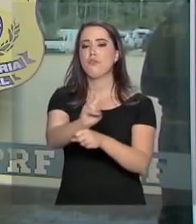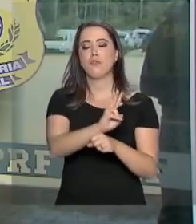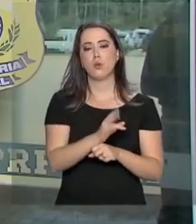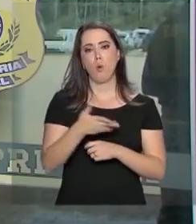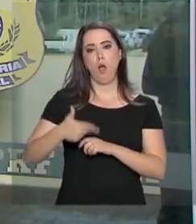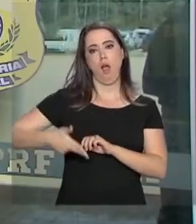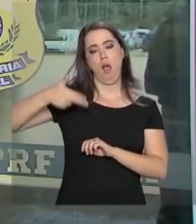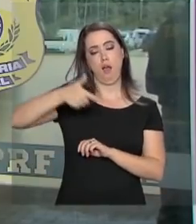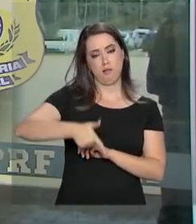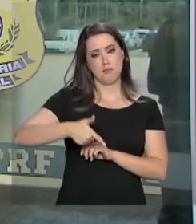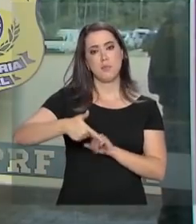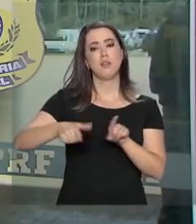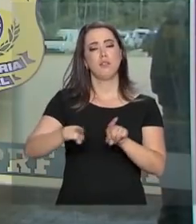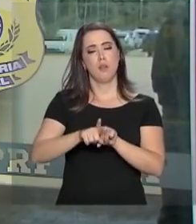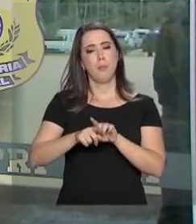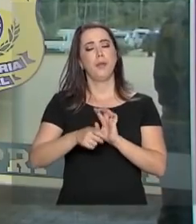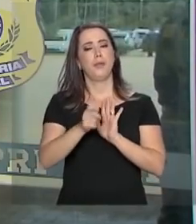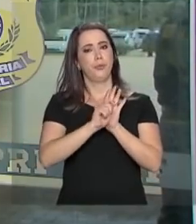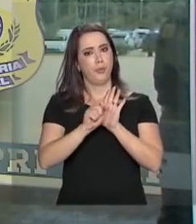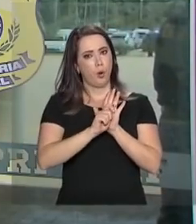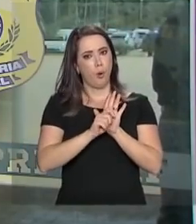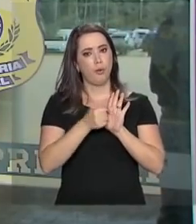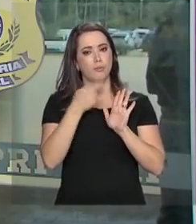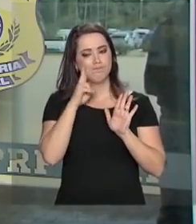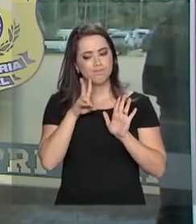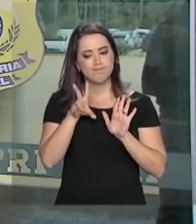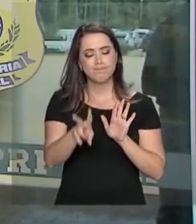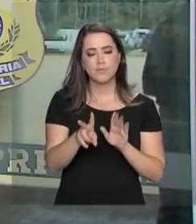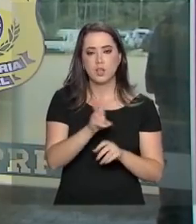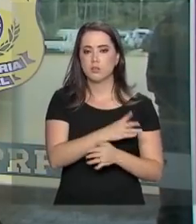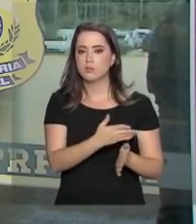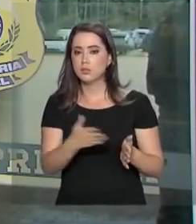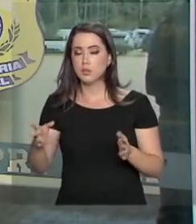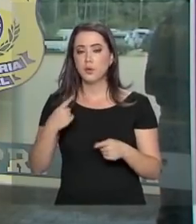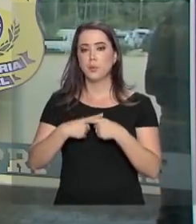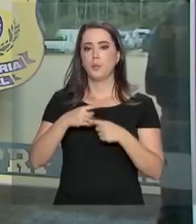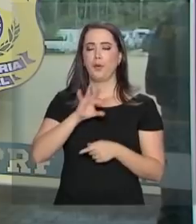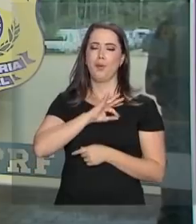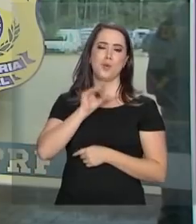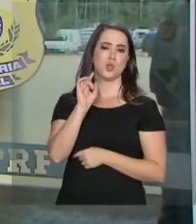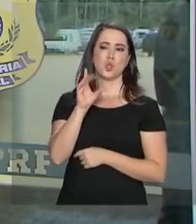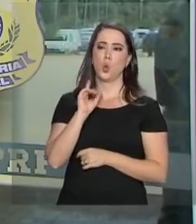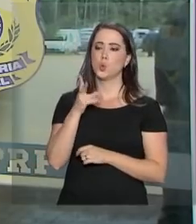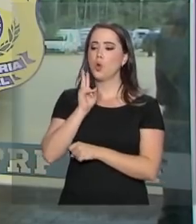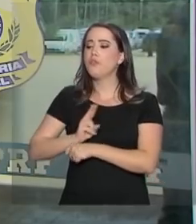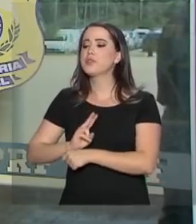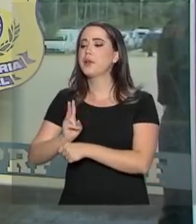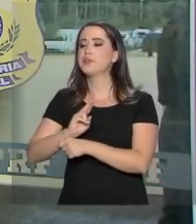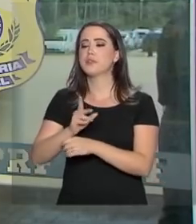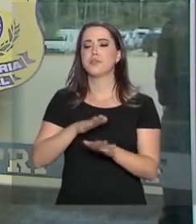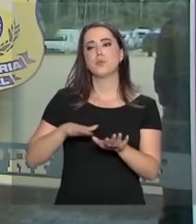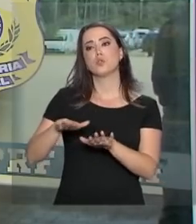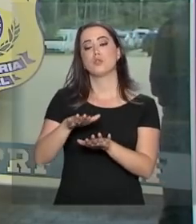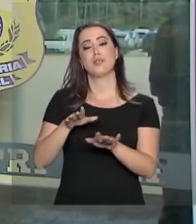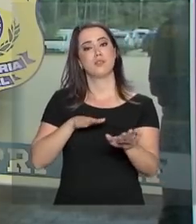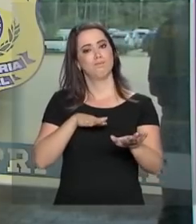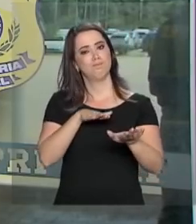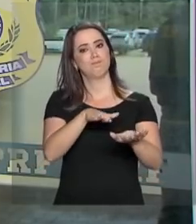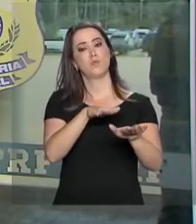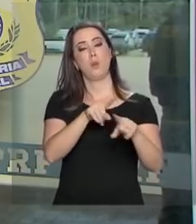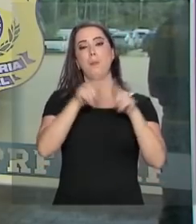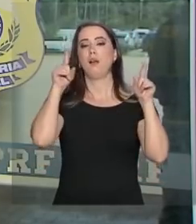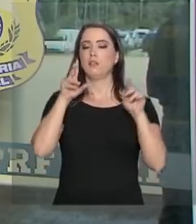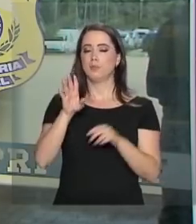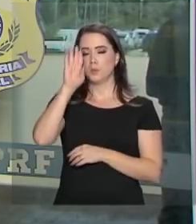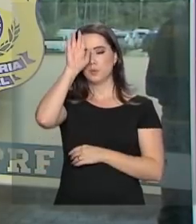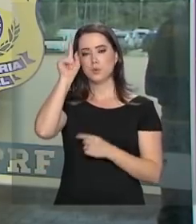ao longo desse feriado. Então, isso é o reflexo da fiscalização da PRF, e que ela não se prende apenas à fiscalização de trânsito, mas prima também